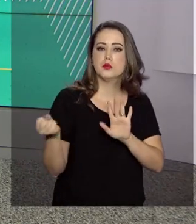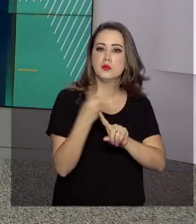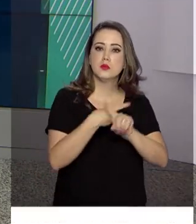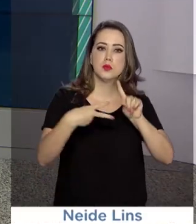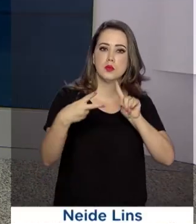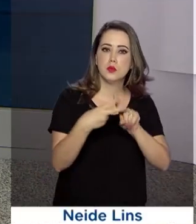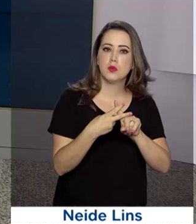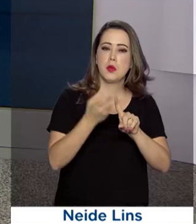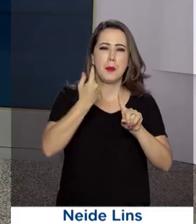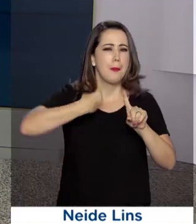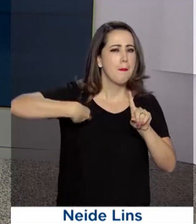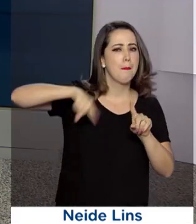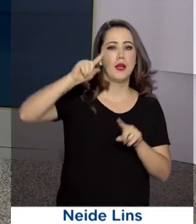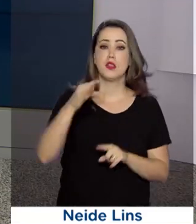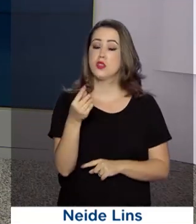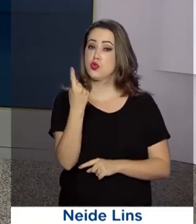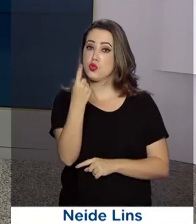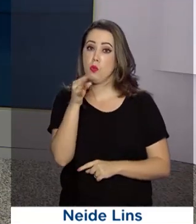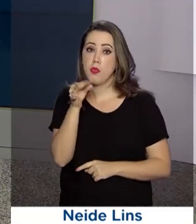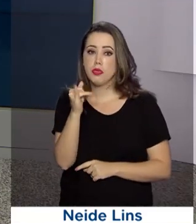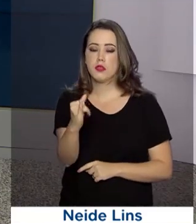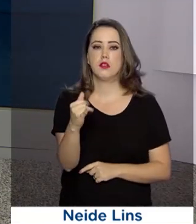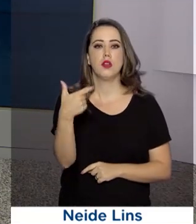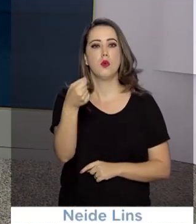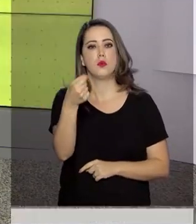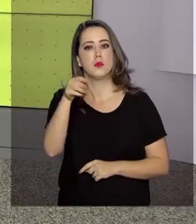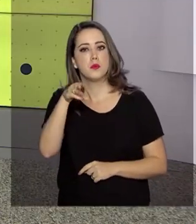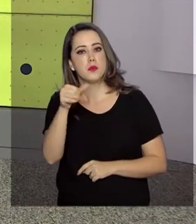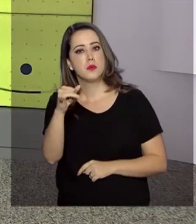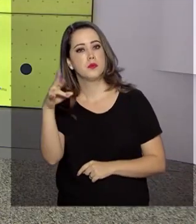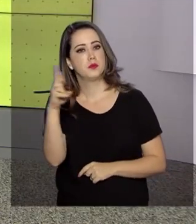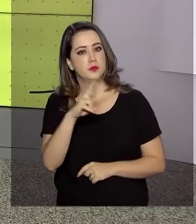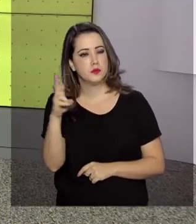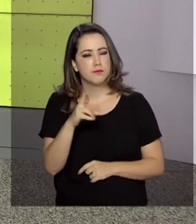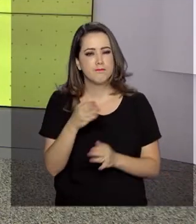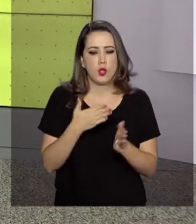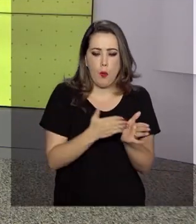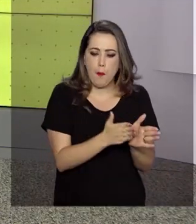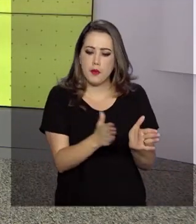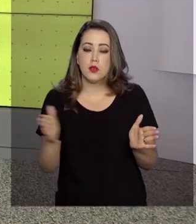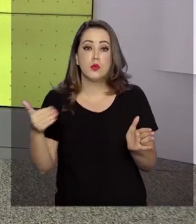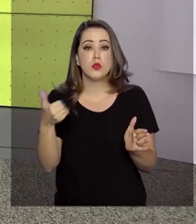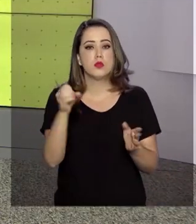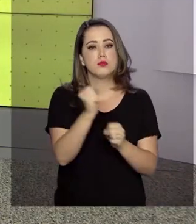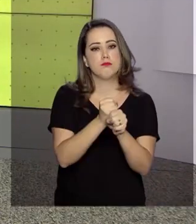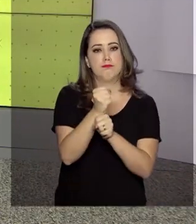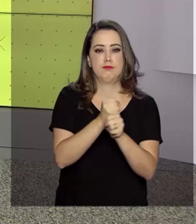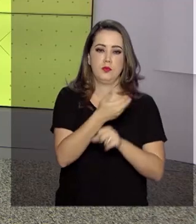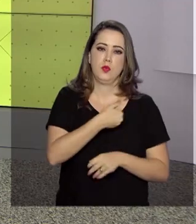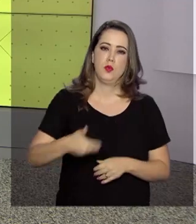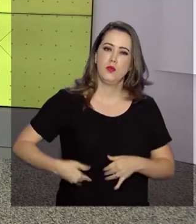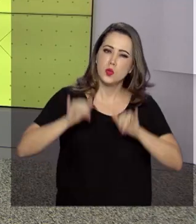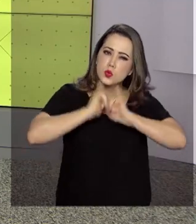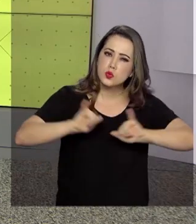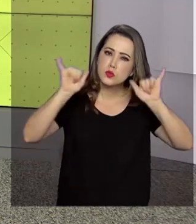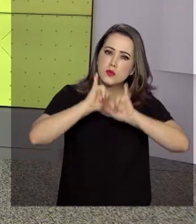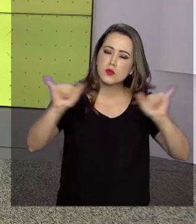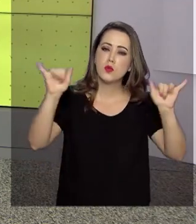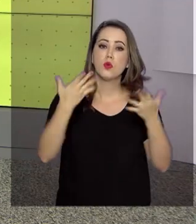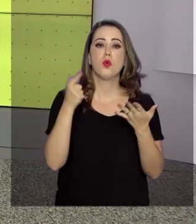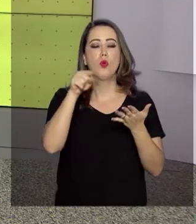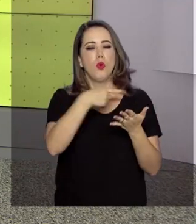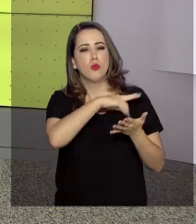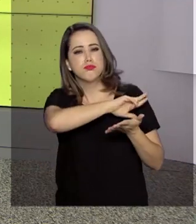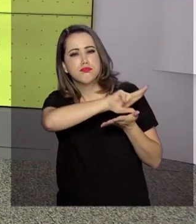nova Previdência pode passar de 1 trilhão e 200 bilhões de reais em 10 anos. O governo divulgou agora há pouco os dados